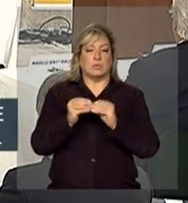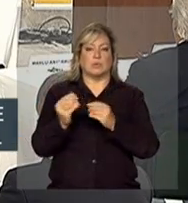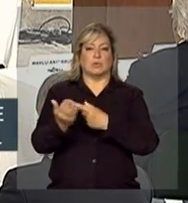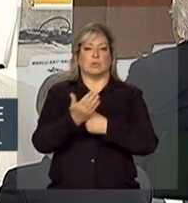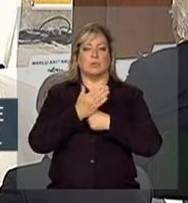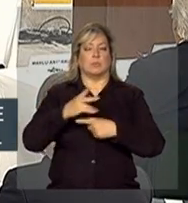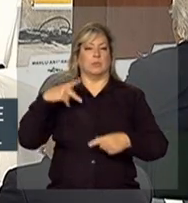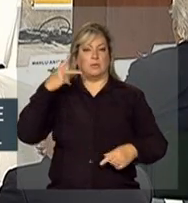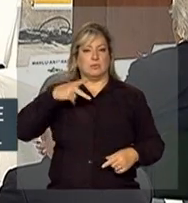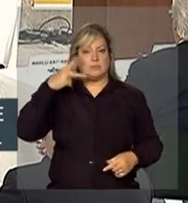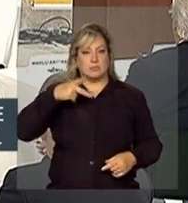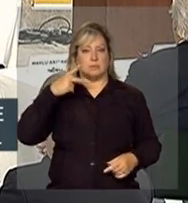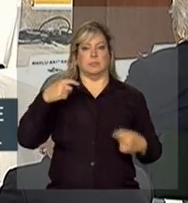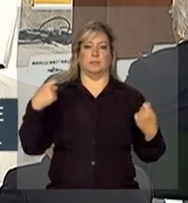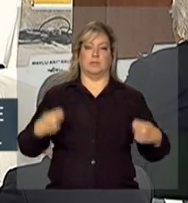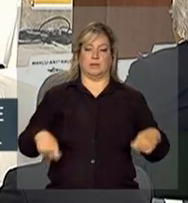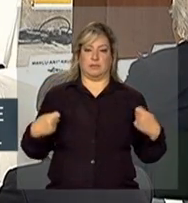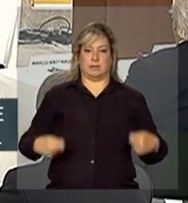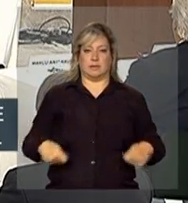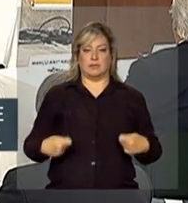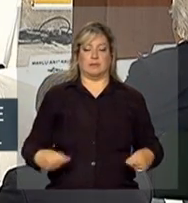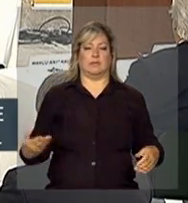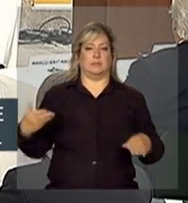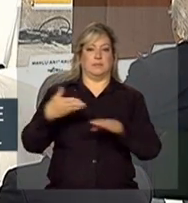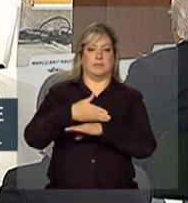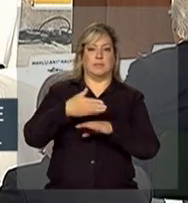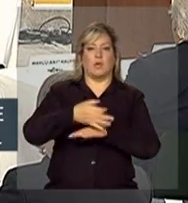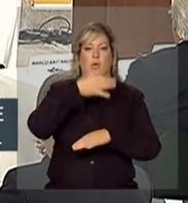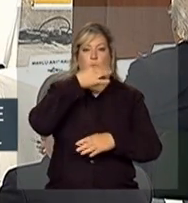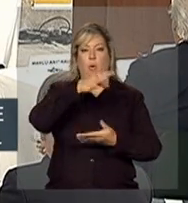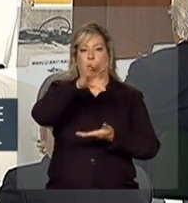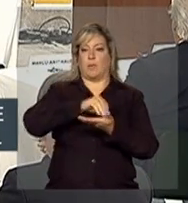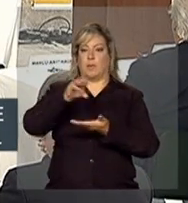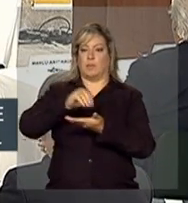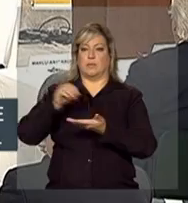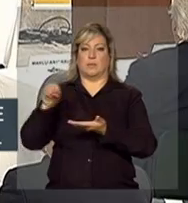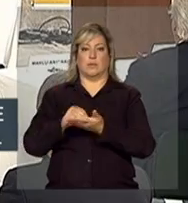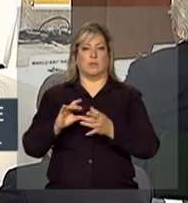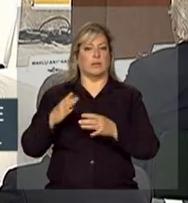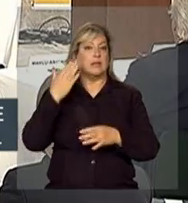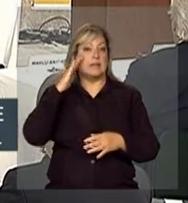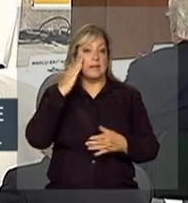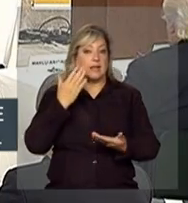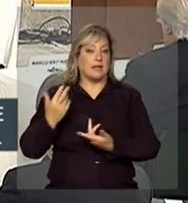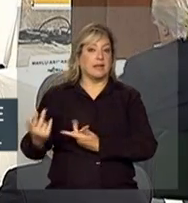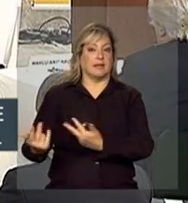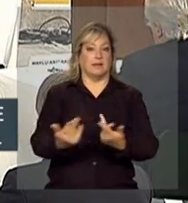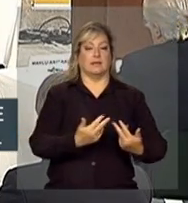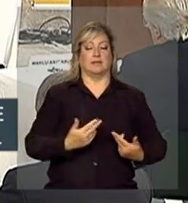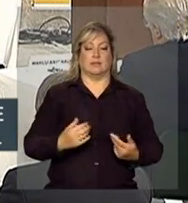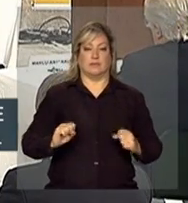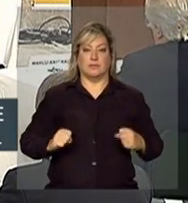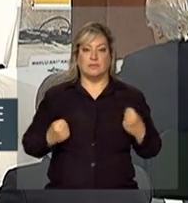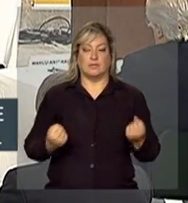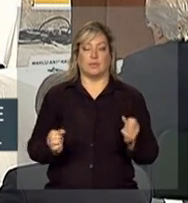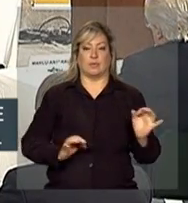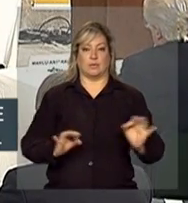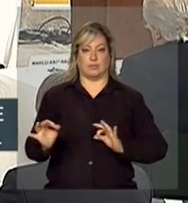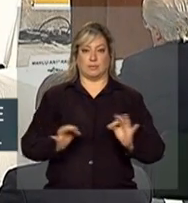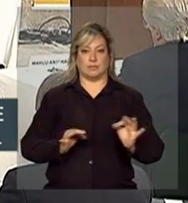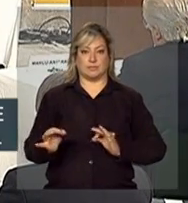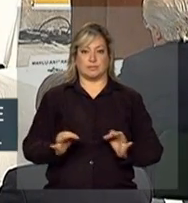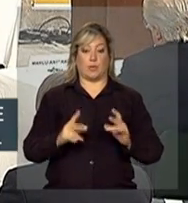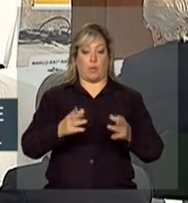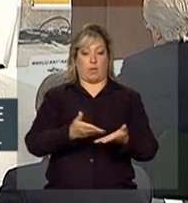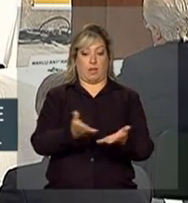política, precisa do apoio, precisa da participação, precisa da colaboração, do entendimento de organismos como